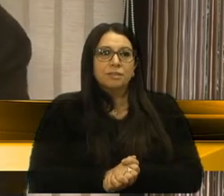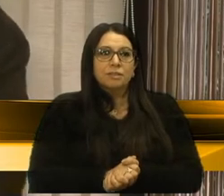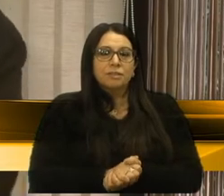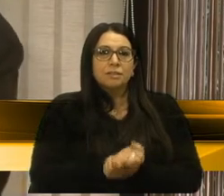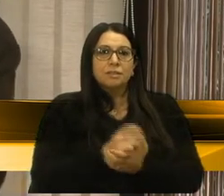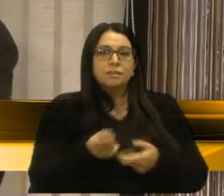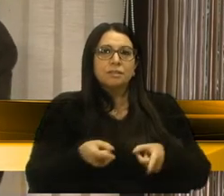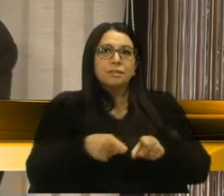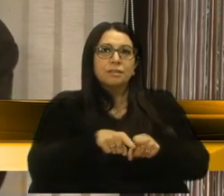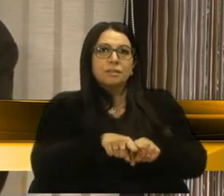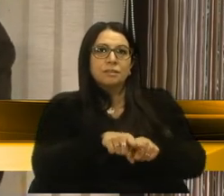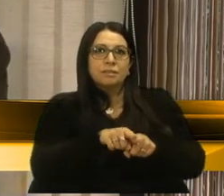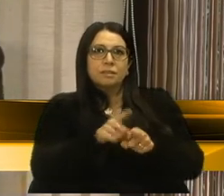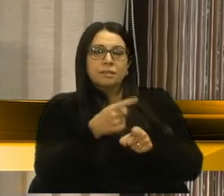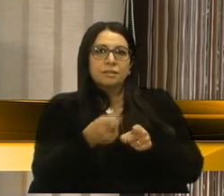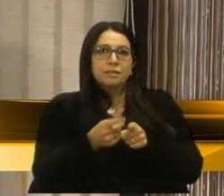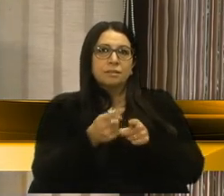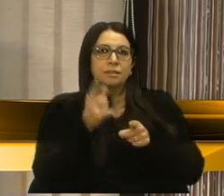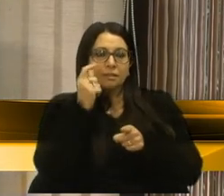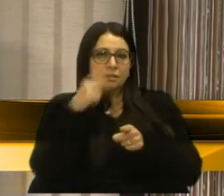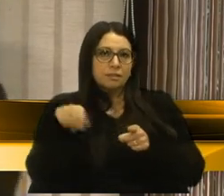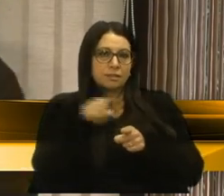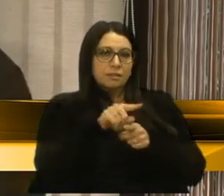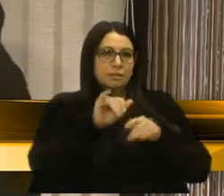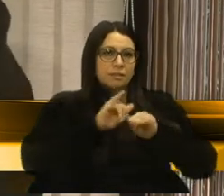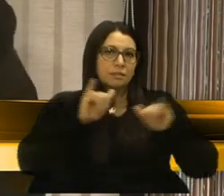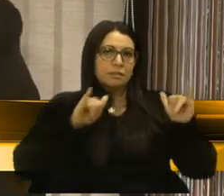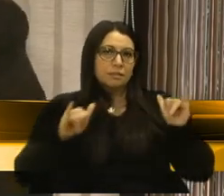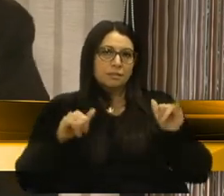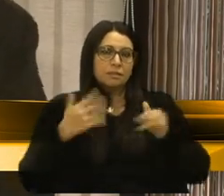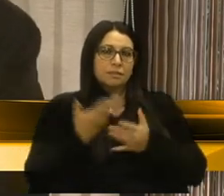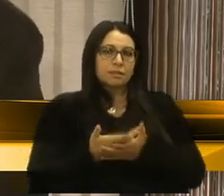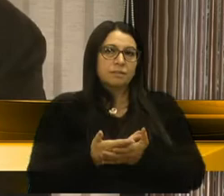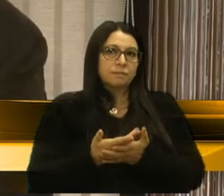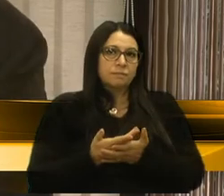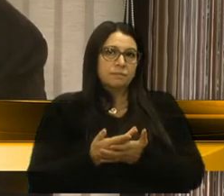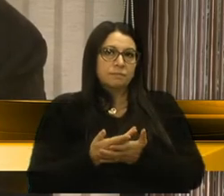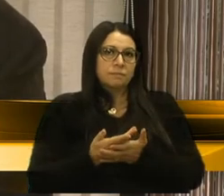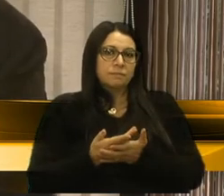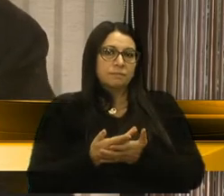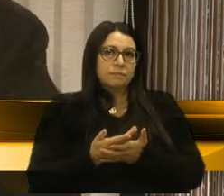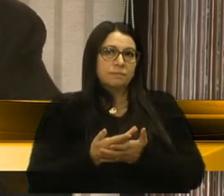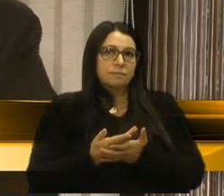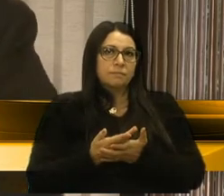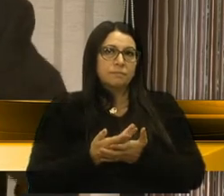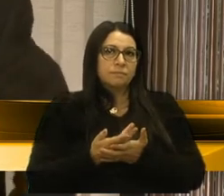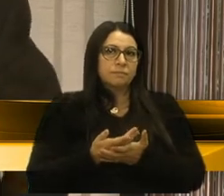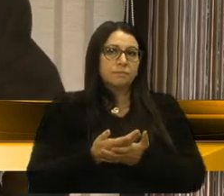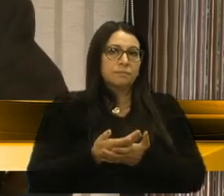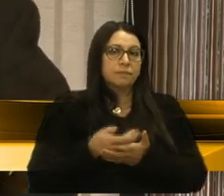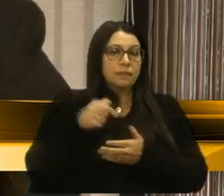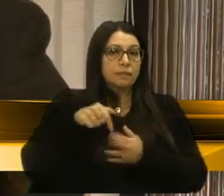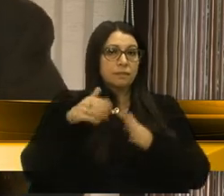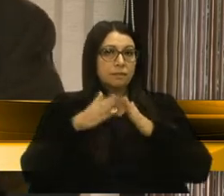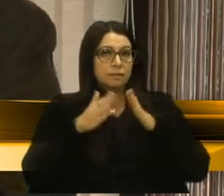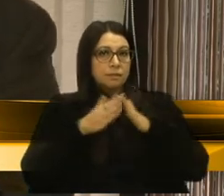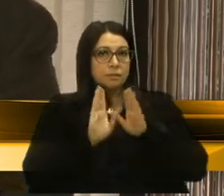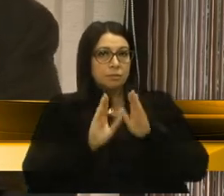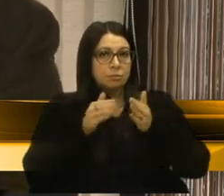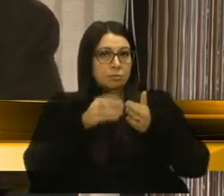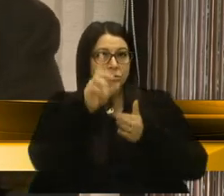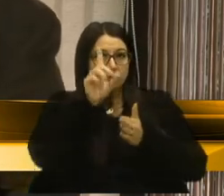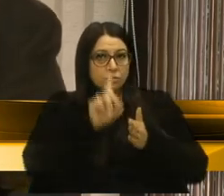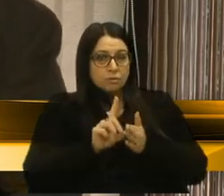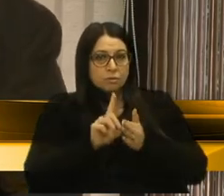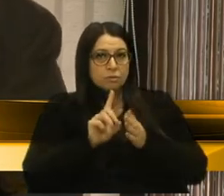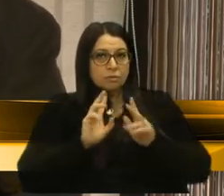parceirinhas, para nós, é interessante, porque nós temos para divulgar a atividade de amanhã, aqui na casa, da Comissão de Direitos Humanos,